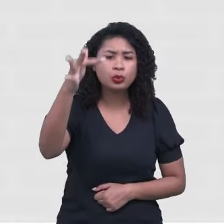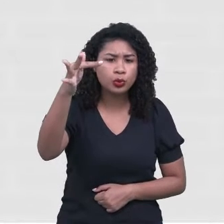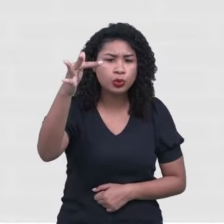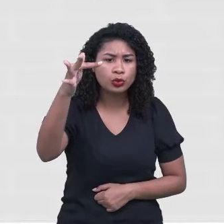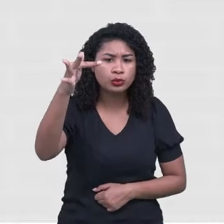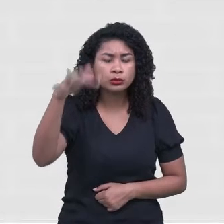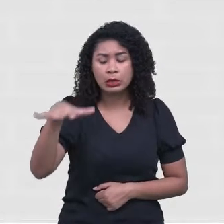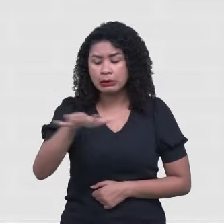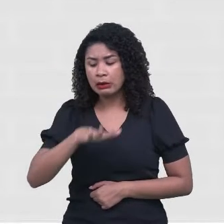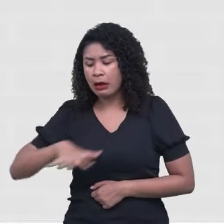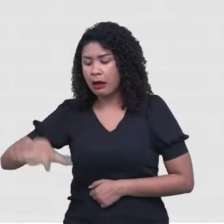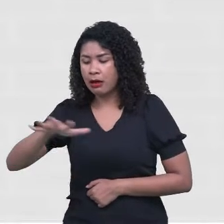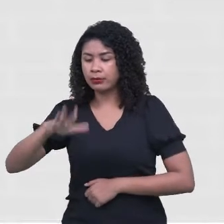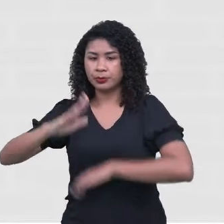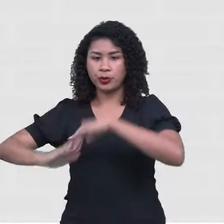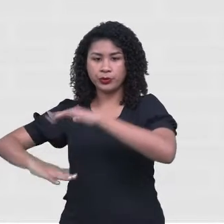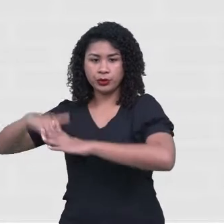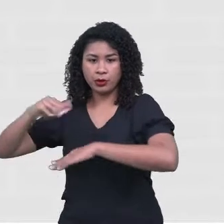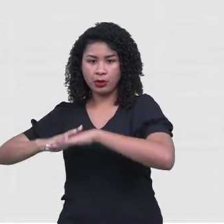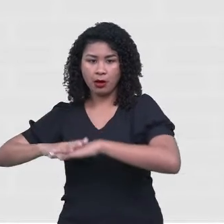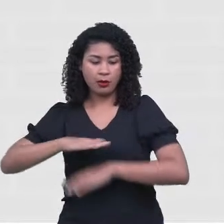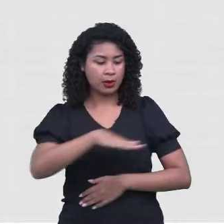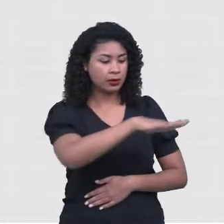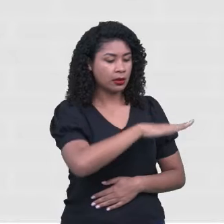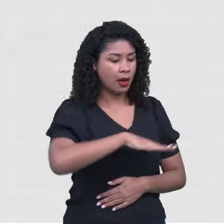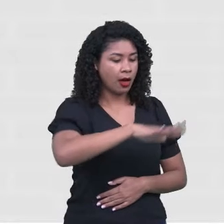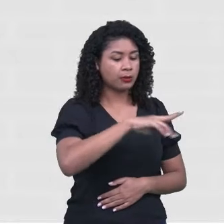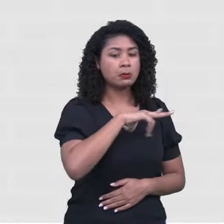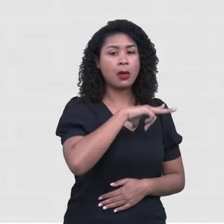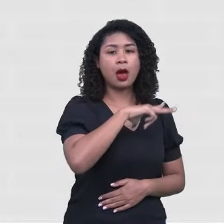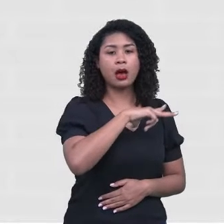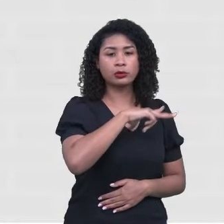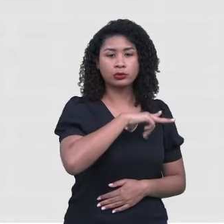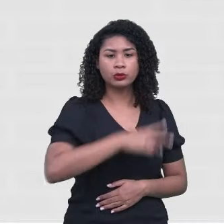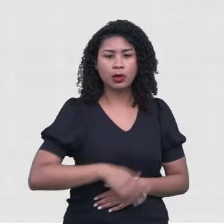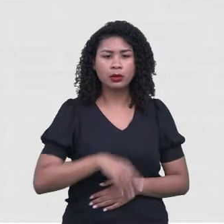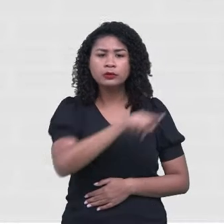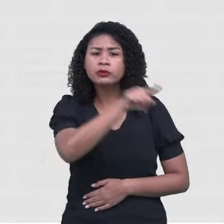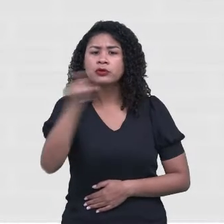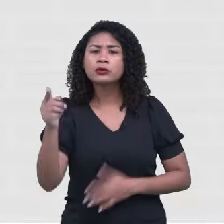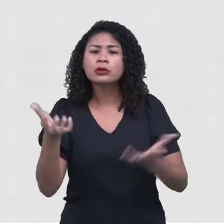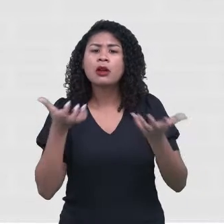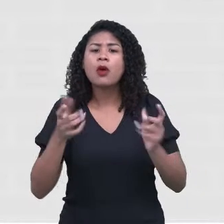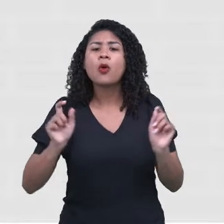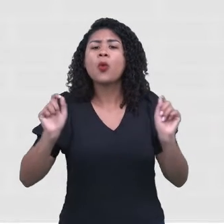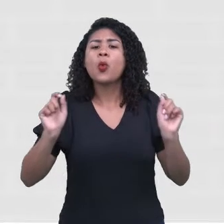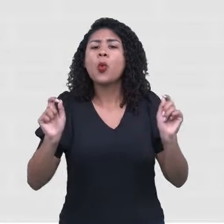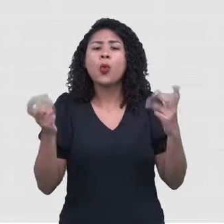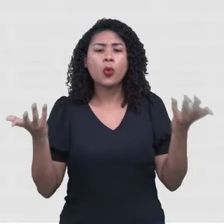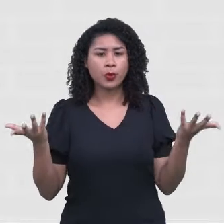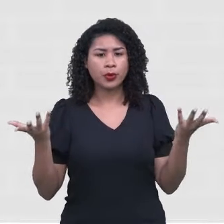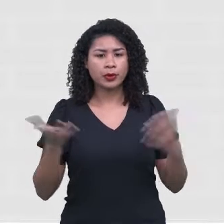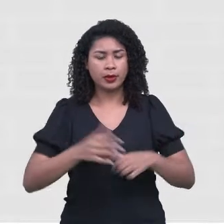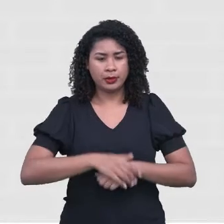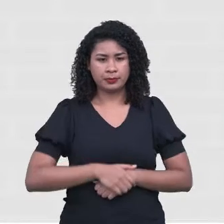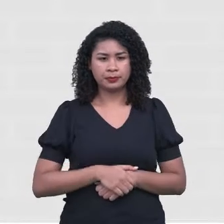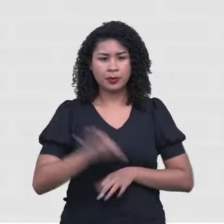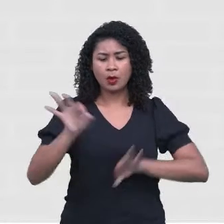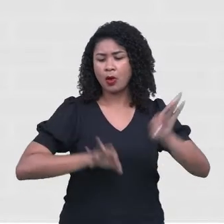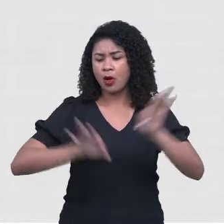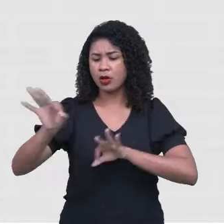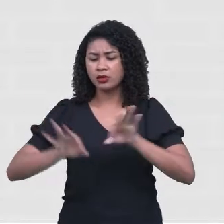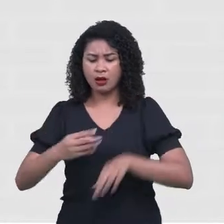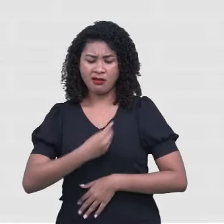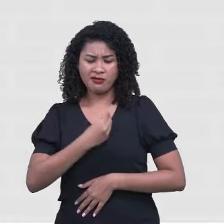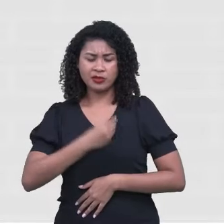Aquilo que eu falei, não precisa ser só profissional, mas pessoal. O que eu quero, né? Por que fazer um projeto de vida? Por que